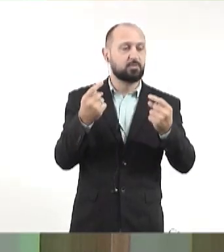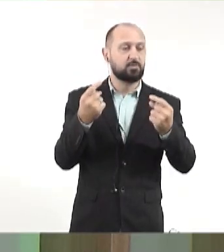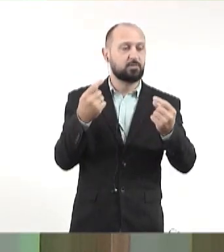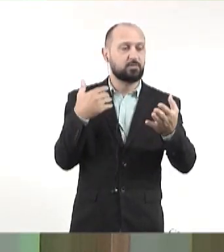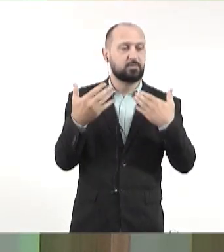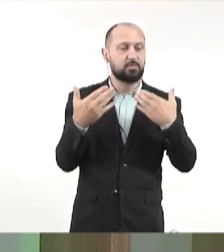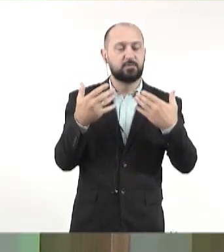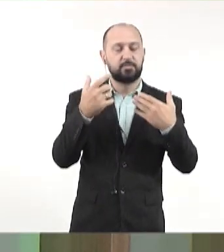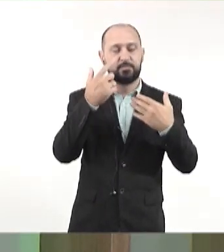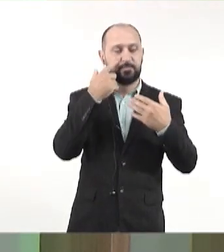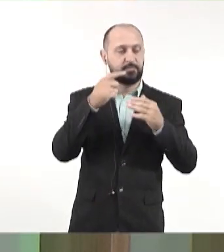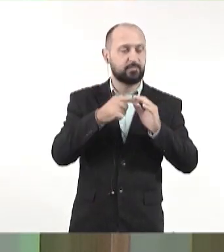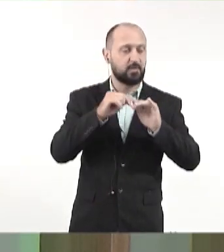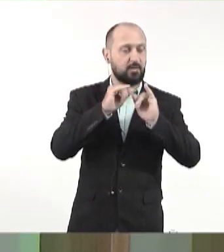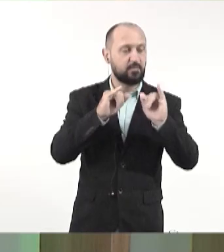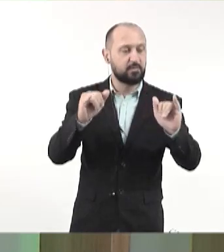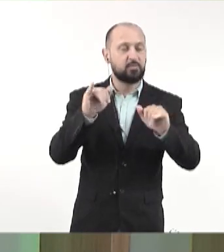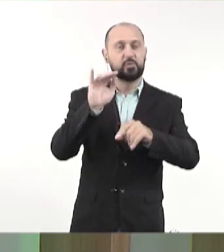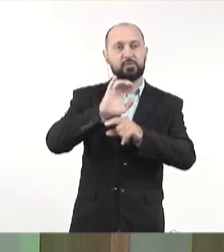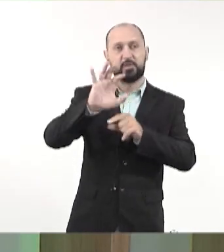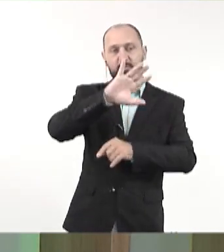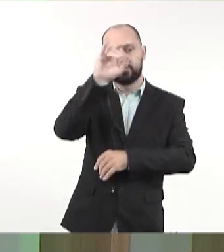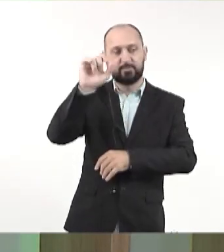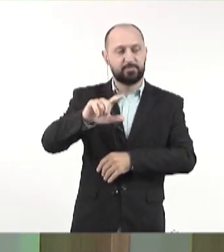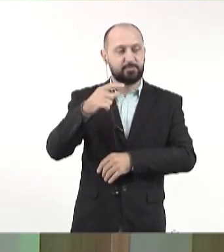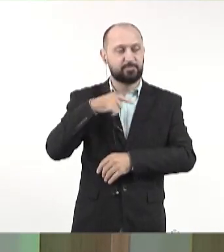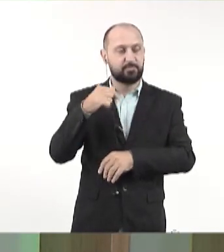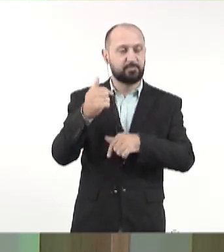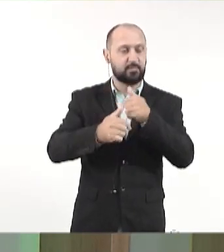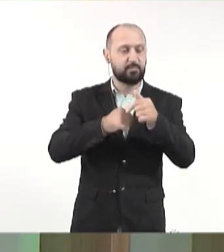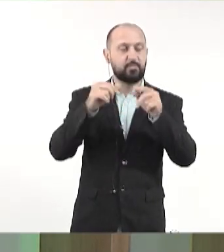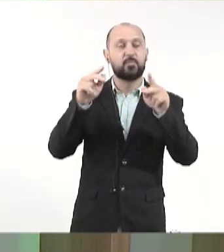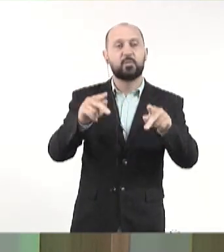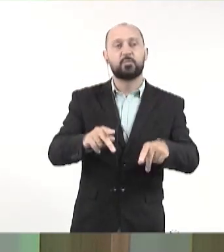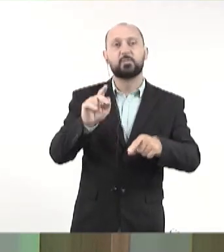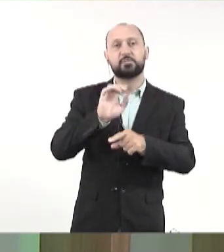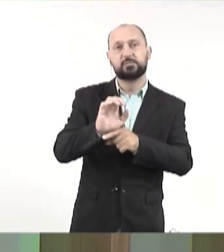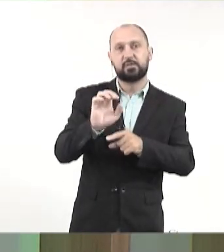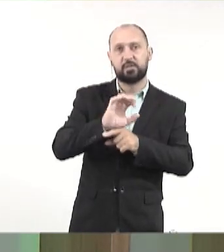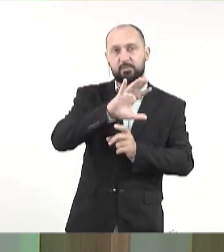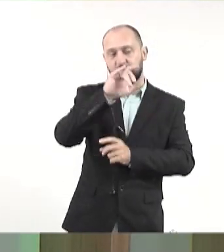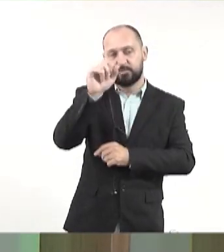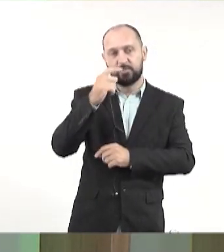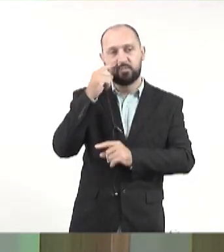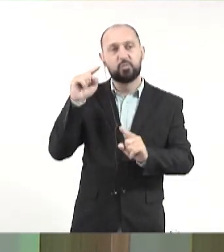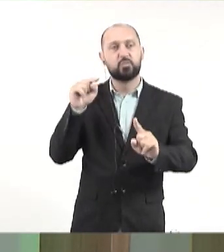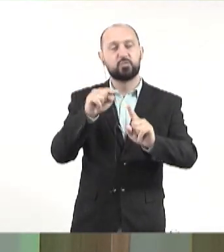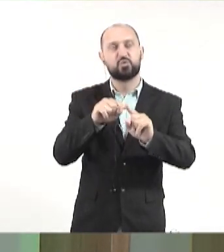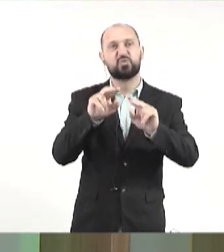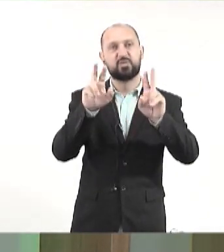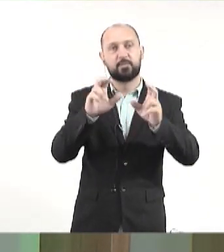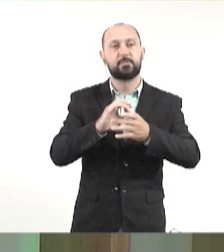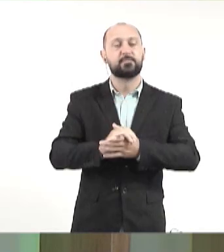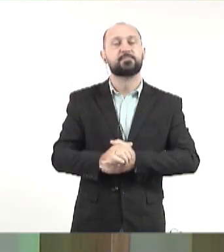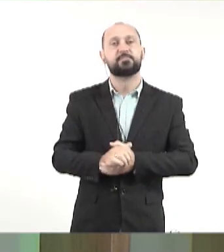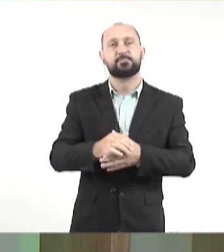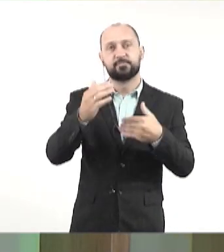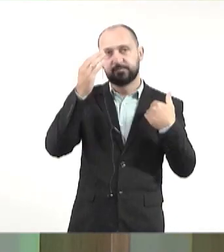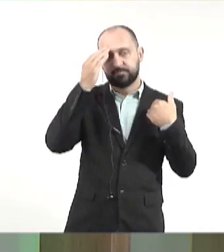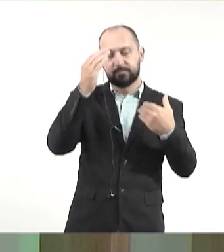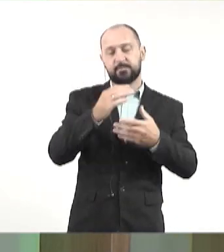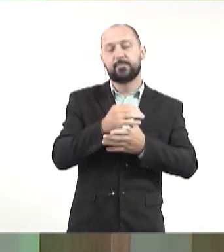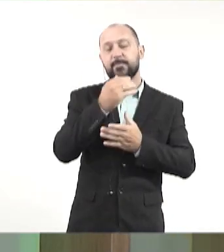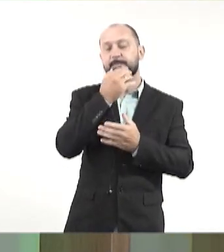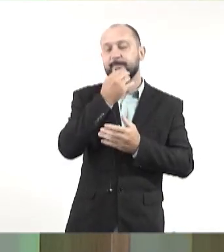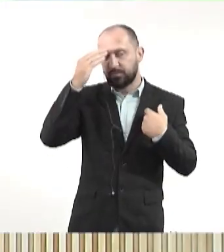e trazer a visão do Estado de Mato Grosso do Sul, do serviço público do Estado de Mato Grosso do Sul acerca desses temas. Obrigado mais